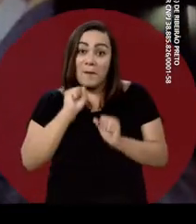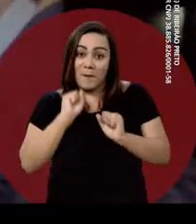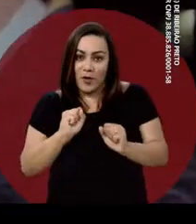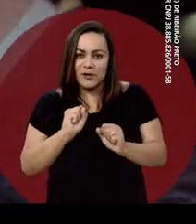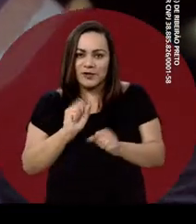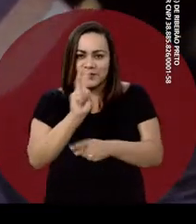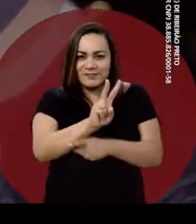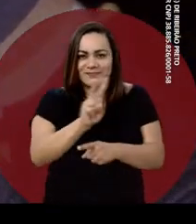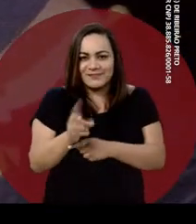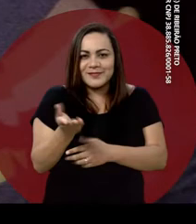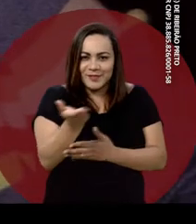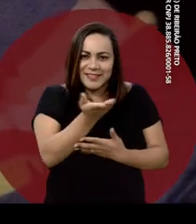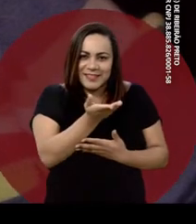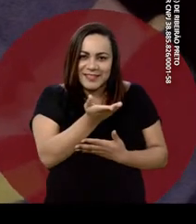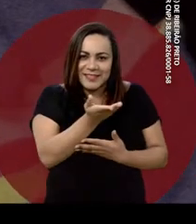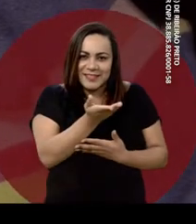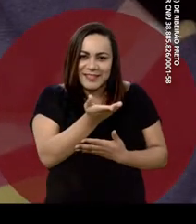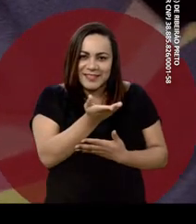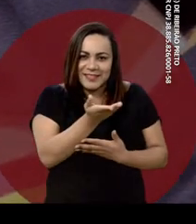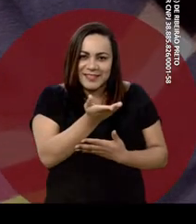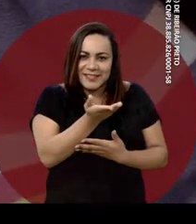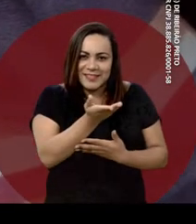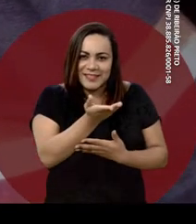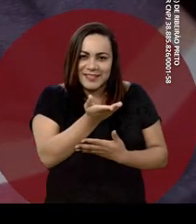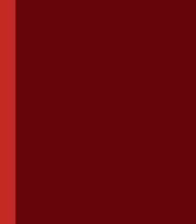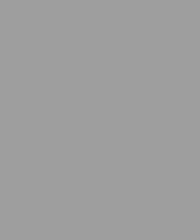voto. Deixe-me cuidar de você.